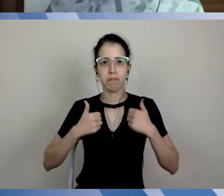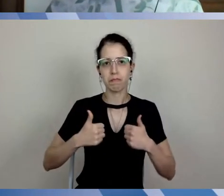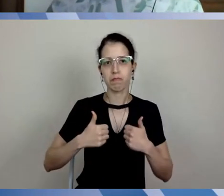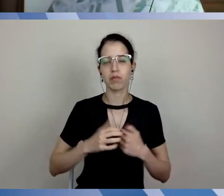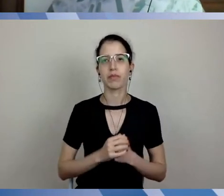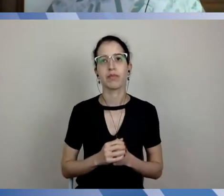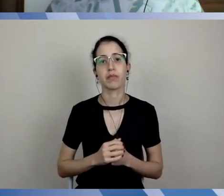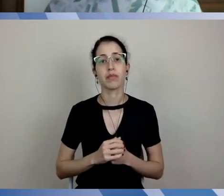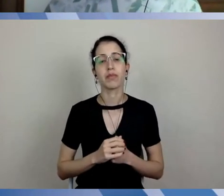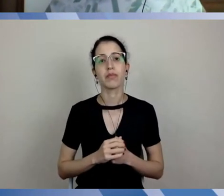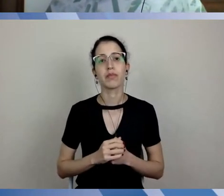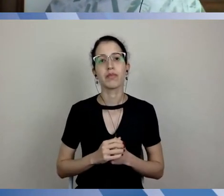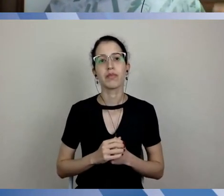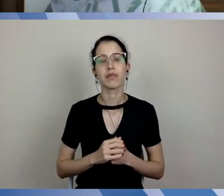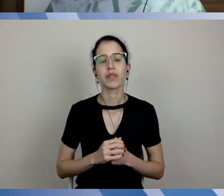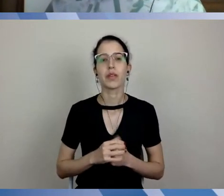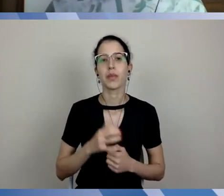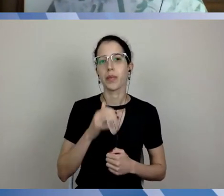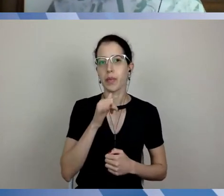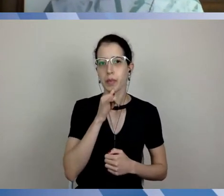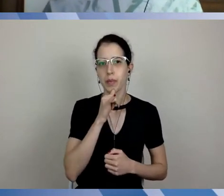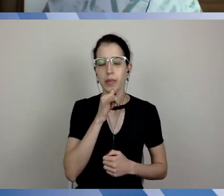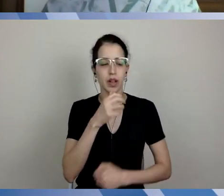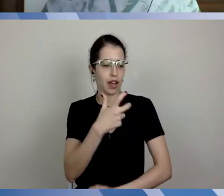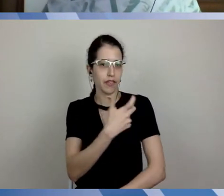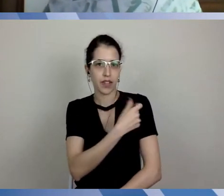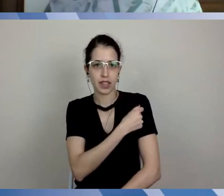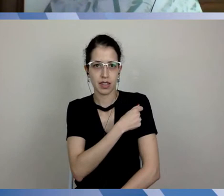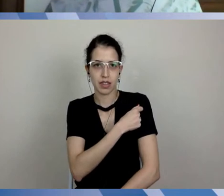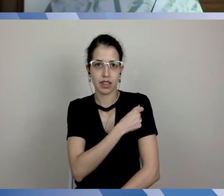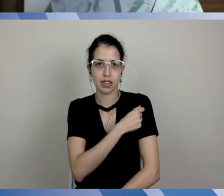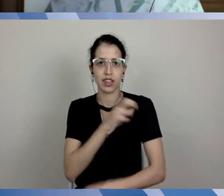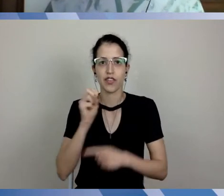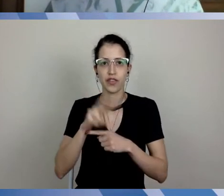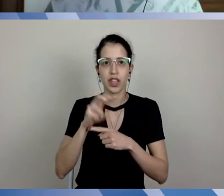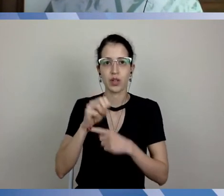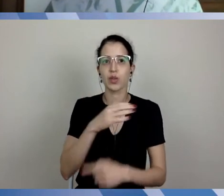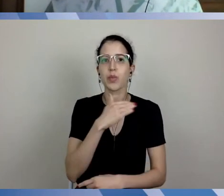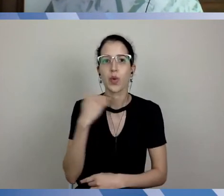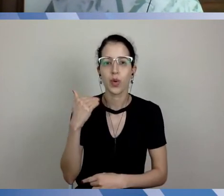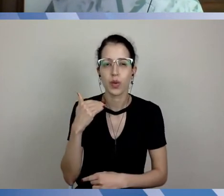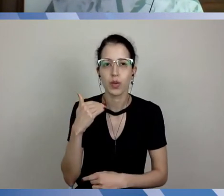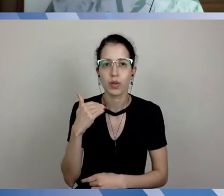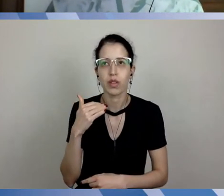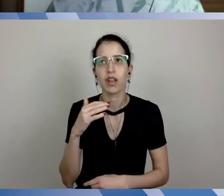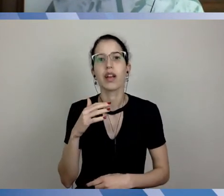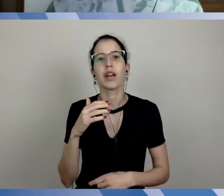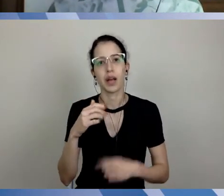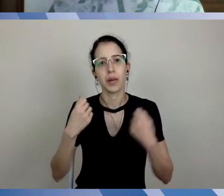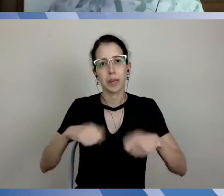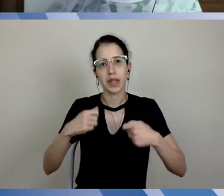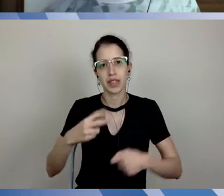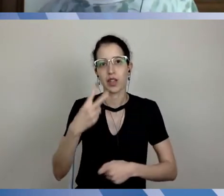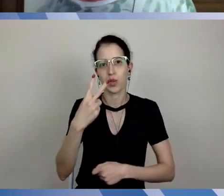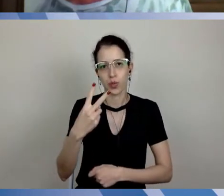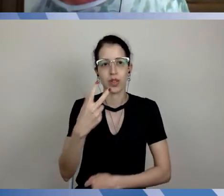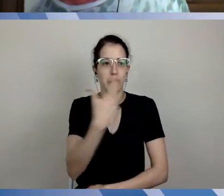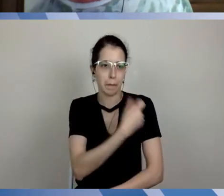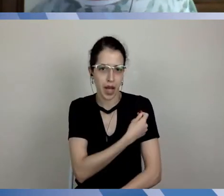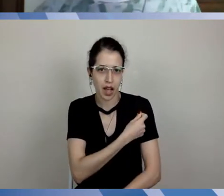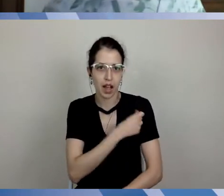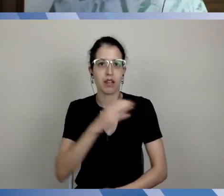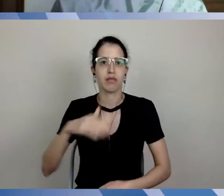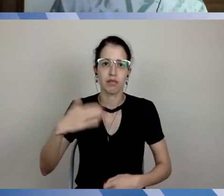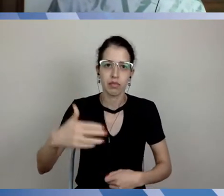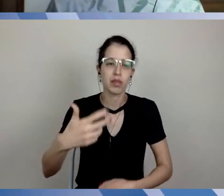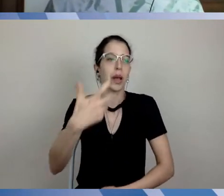vacina de vírus morto, vacina de vírus morto que depende de duas doses, ela tem um período de início de efeito imunogênico de